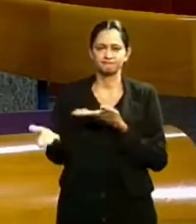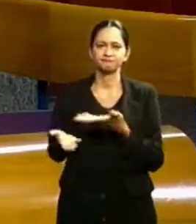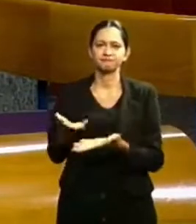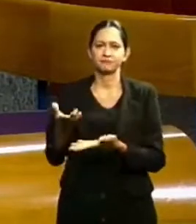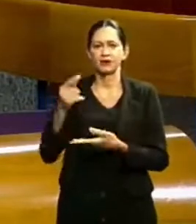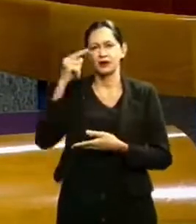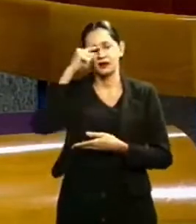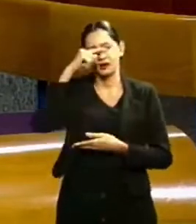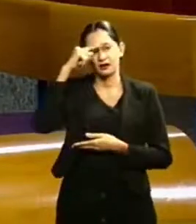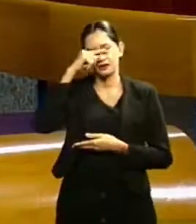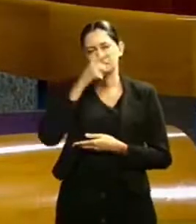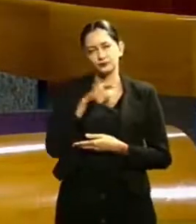governador Ronaldo Caiado.